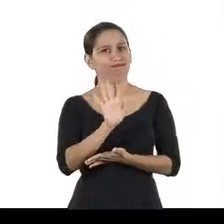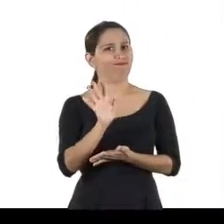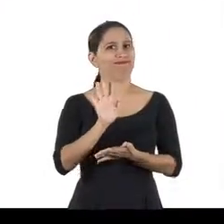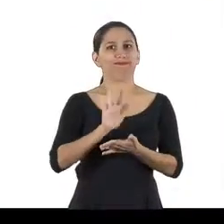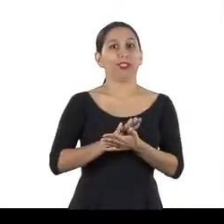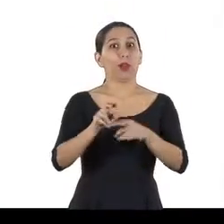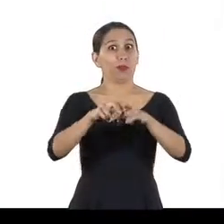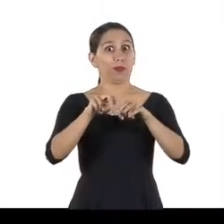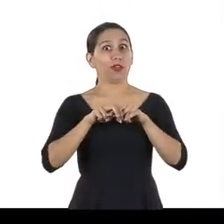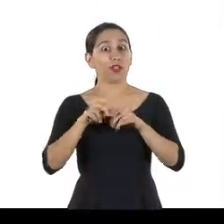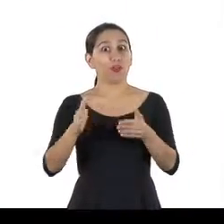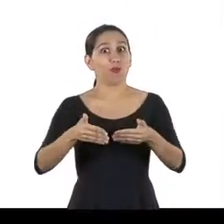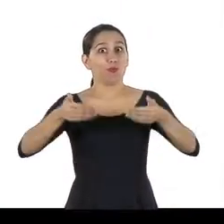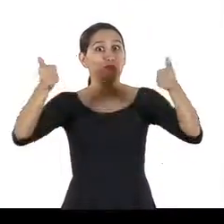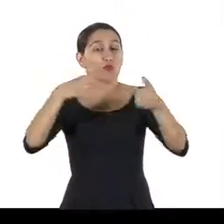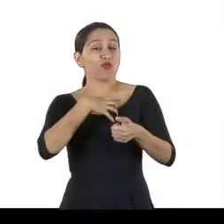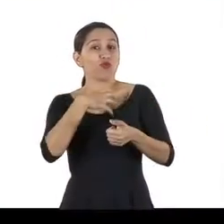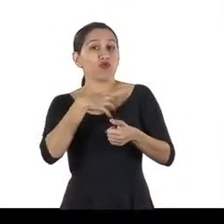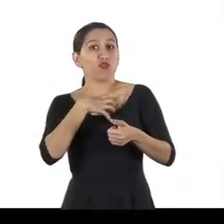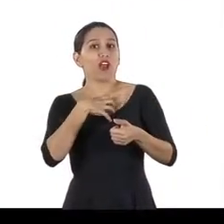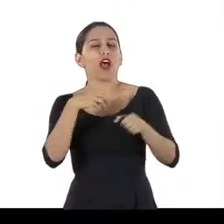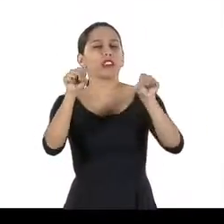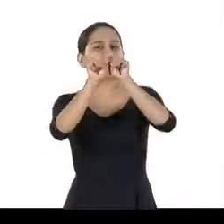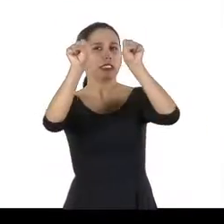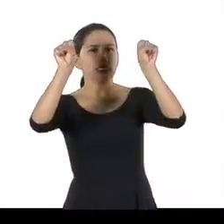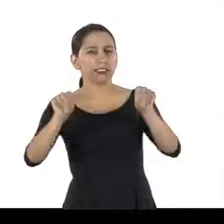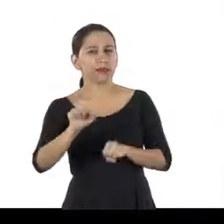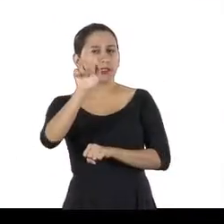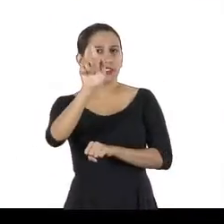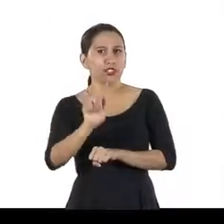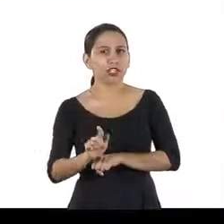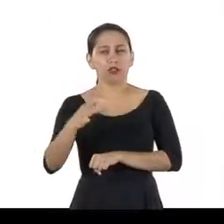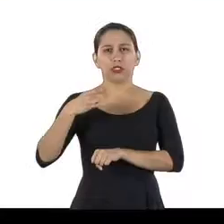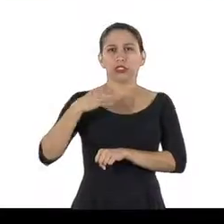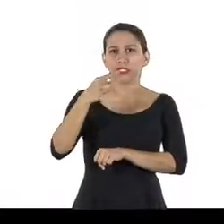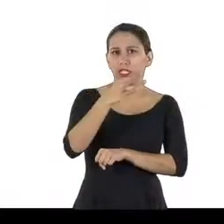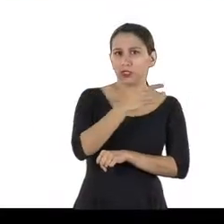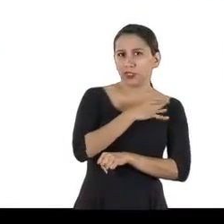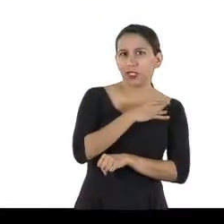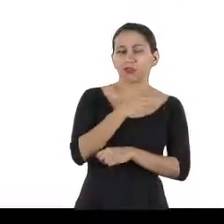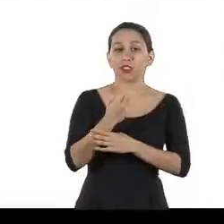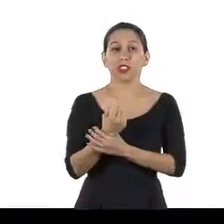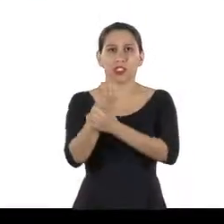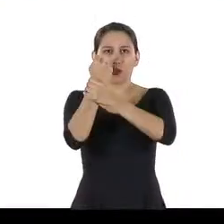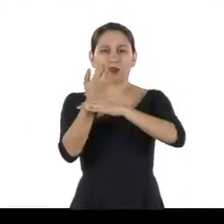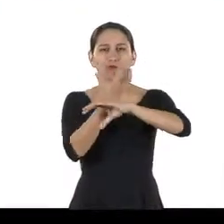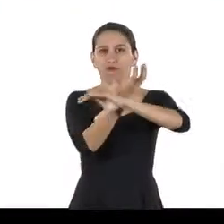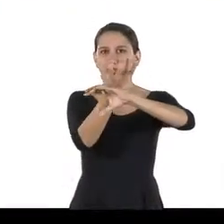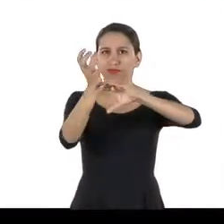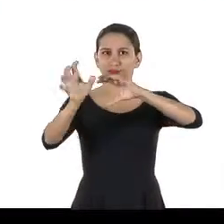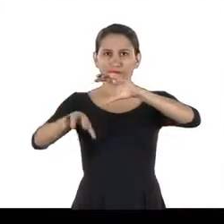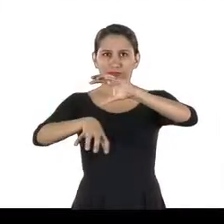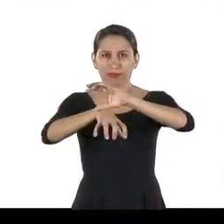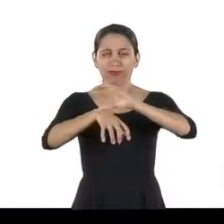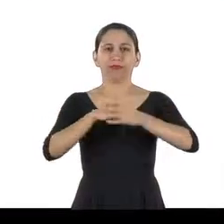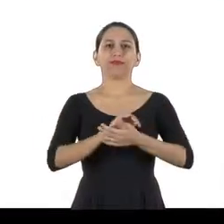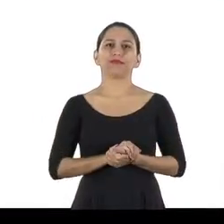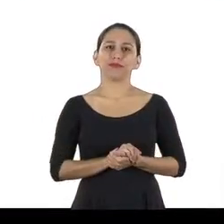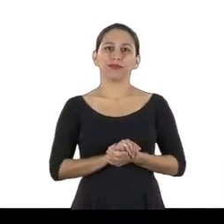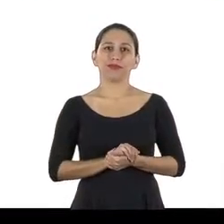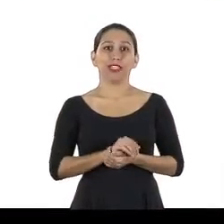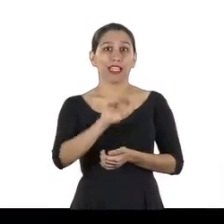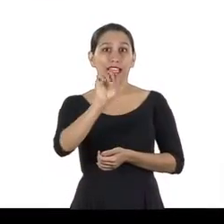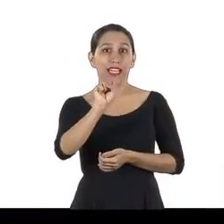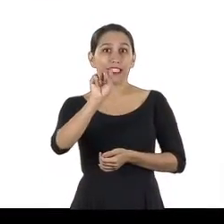a melhor forma de prevenção é por meio de um sistema de gestão integrada de saúde, segurança e meio ambiente, mais conhecido pela